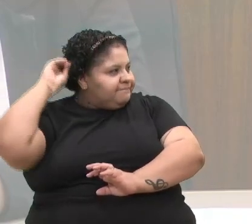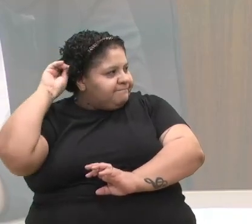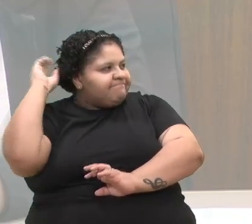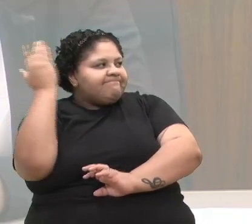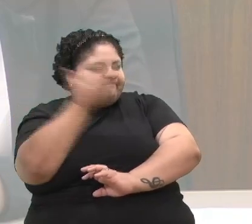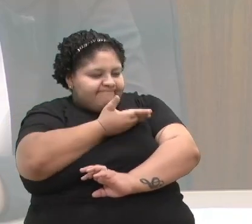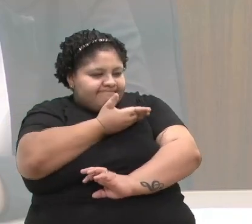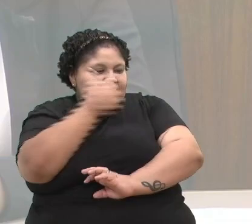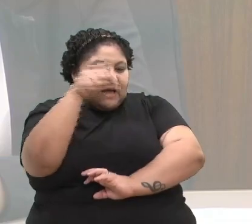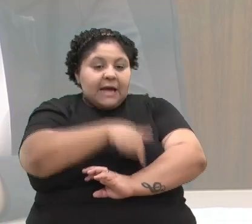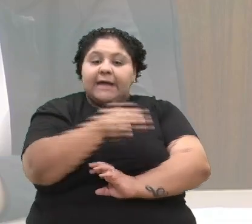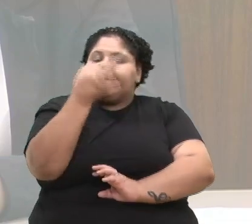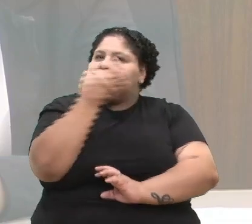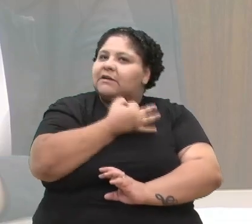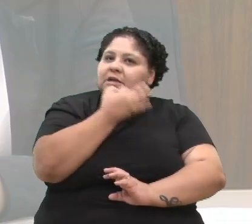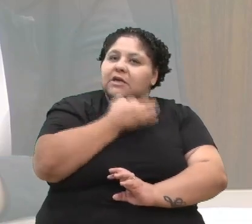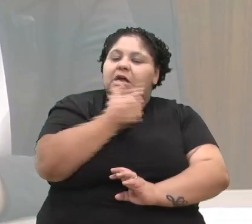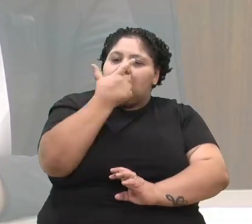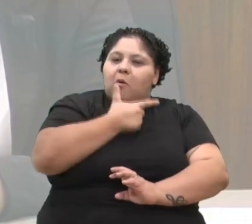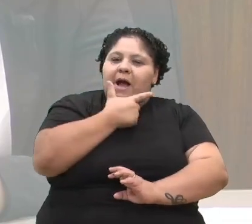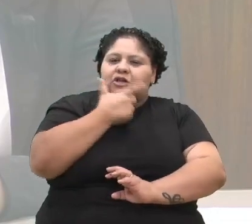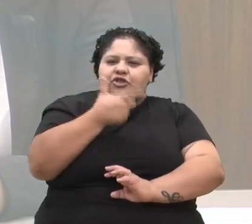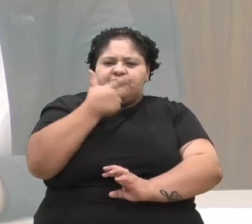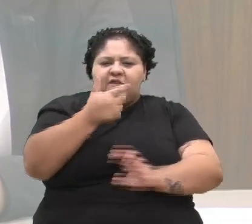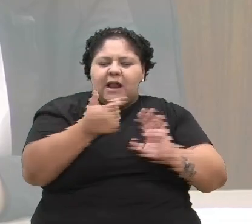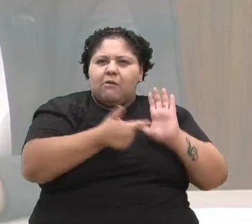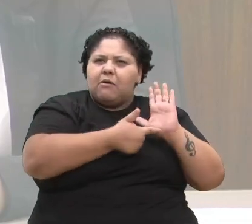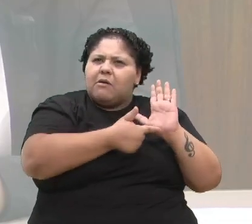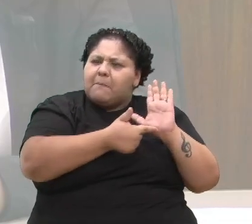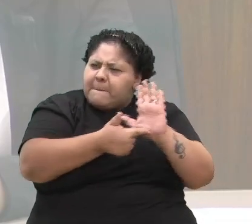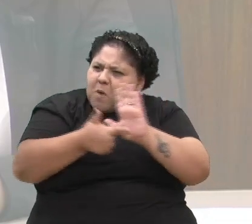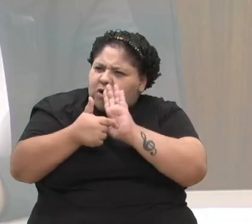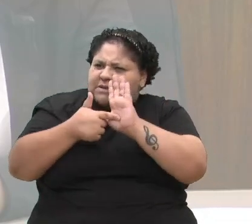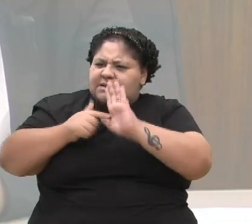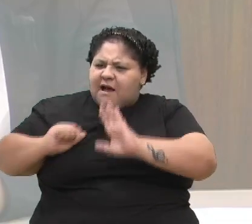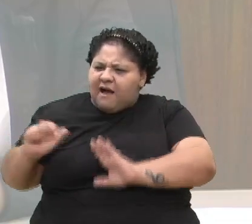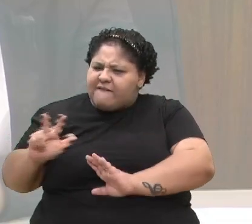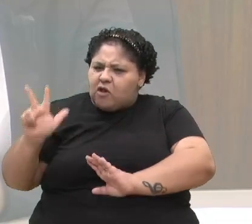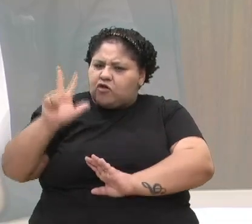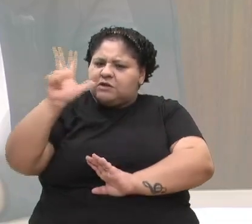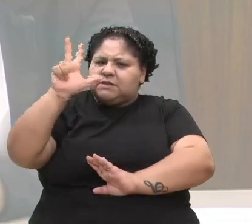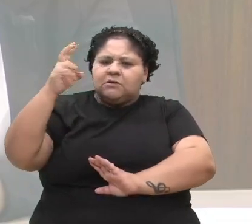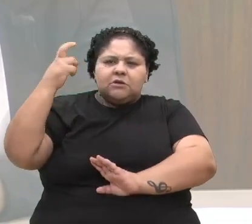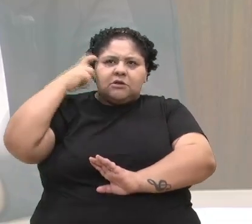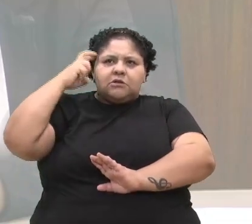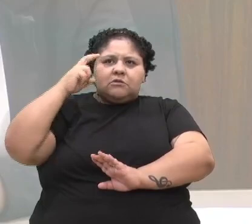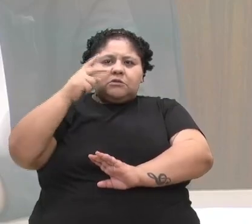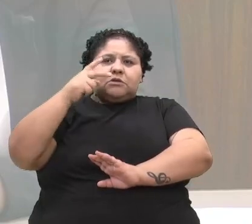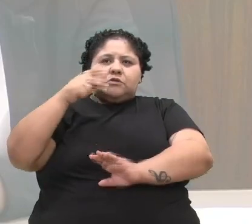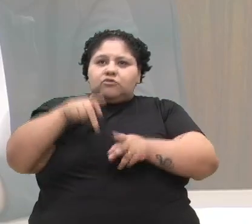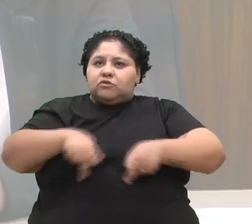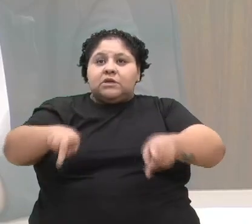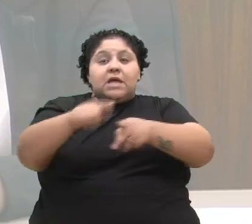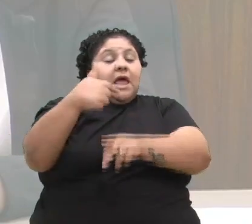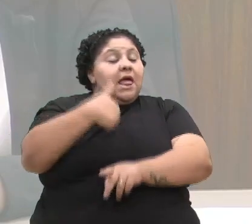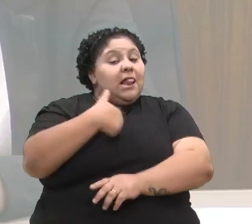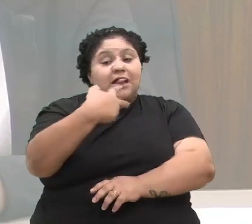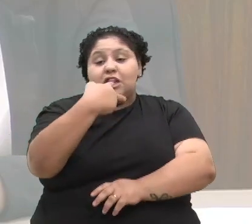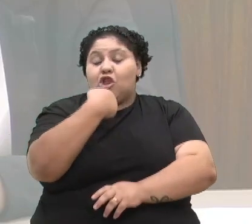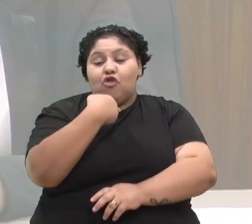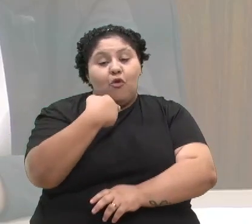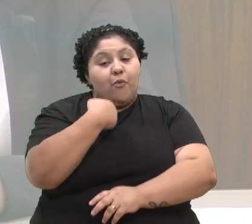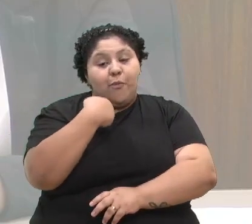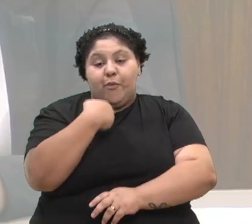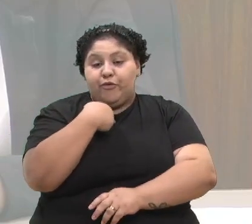acho que fica nítida a importância da valorização da cultura popular. Eu não pude ir ao Carnaval, porque a minha hérnia de